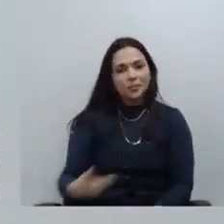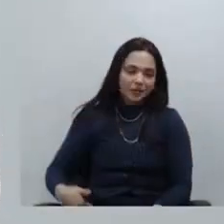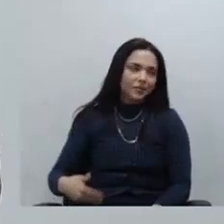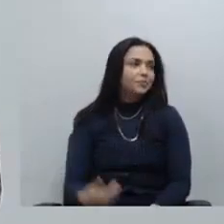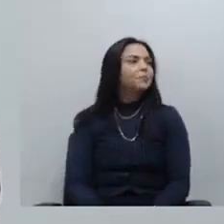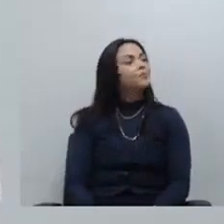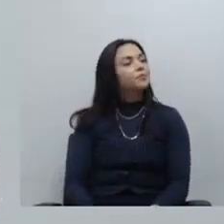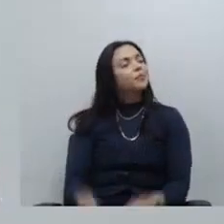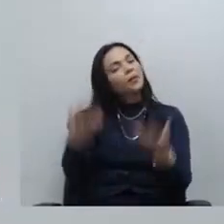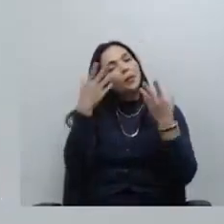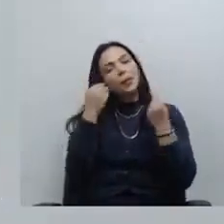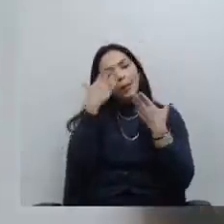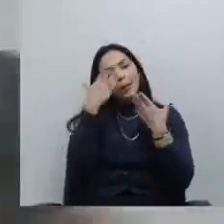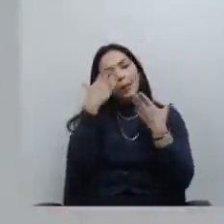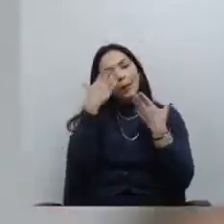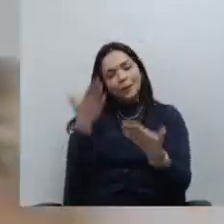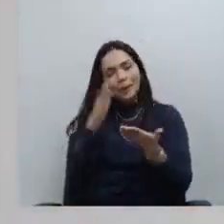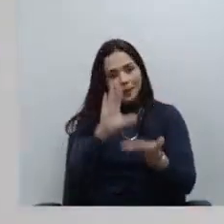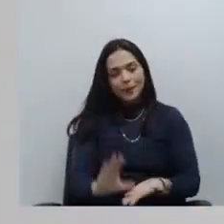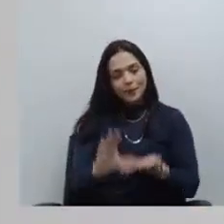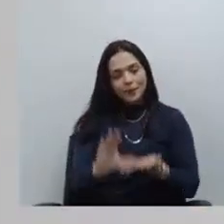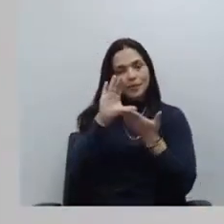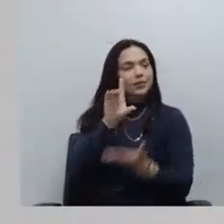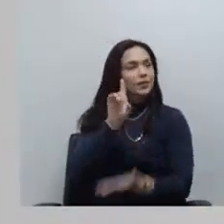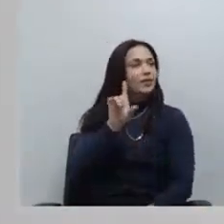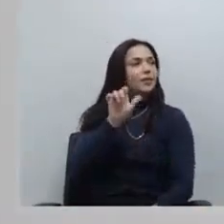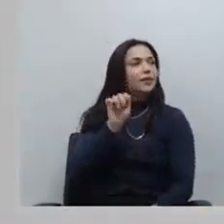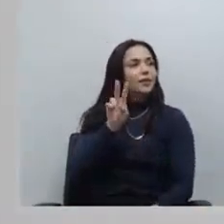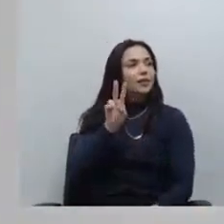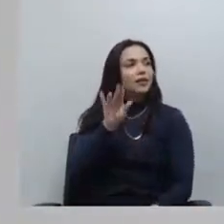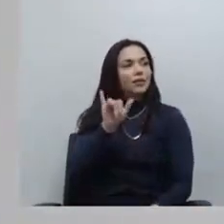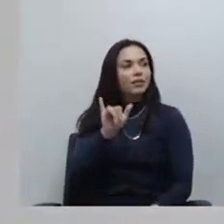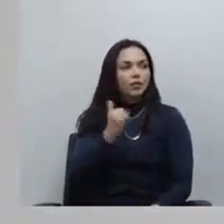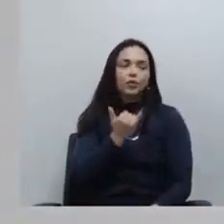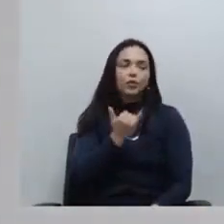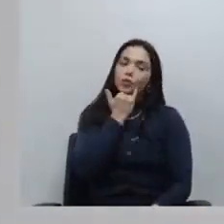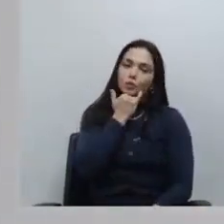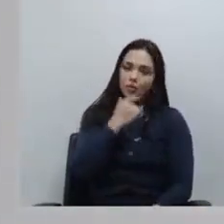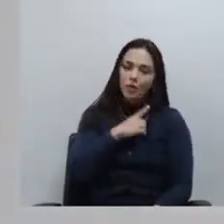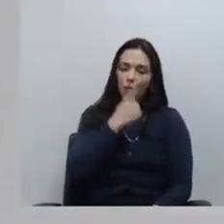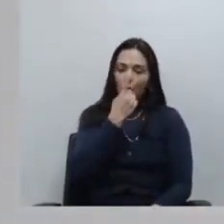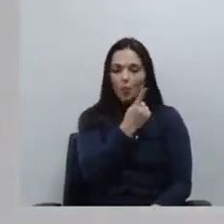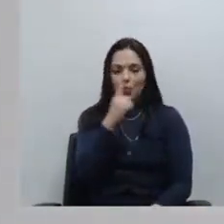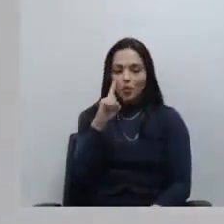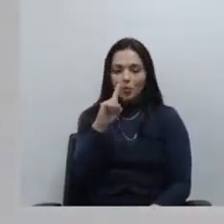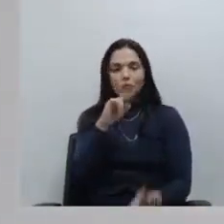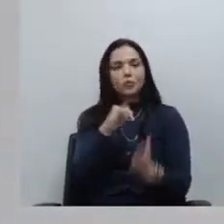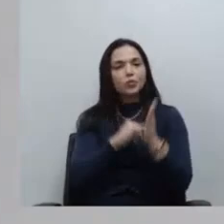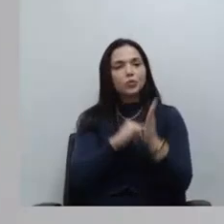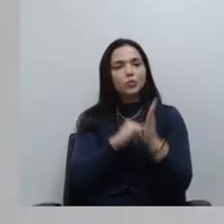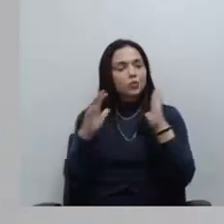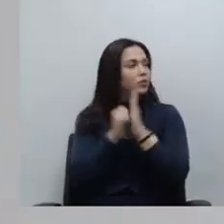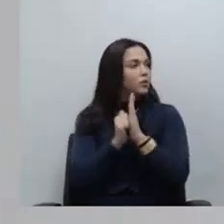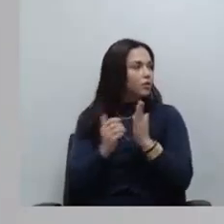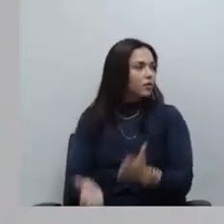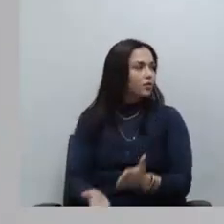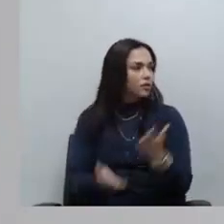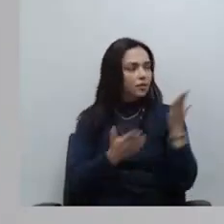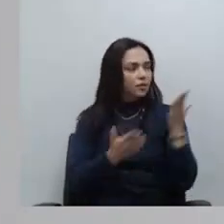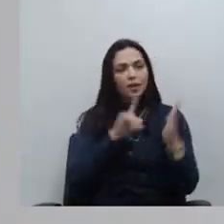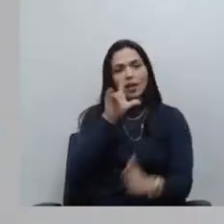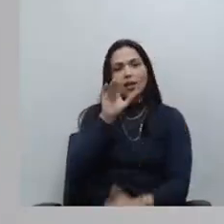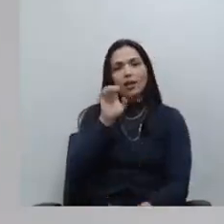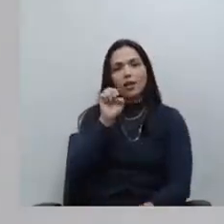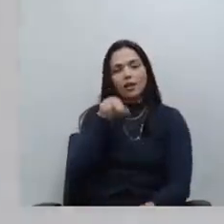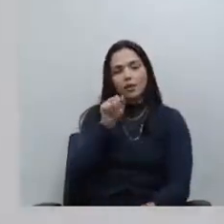obrigado conselheiro Davi bom encerrado as inscrições desculpa mais última inscrição com a palavra o conselheiro Leonardo Nascimento